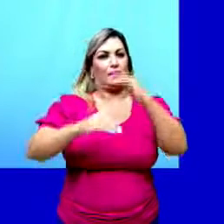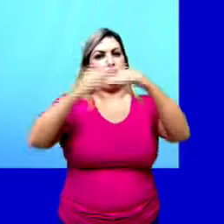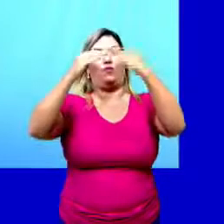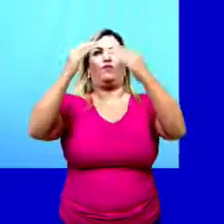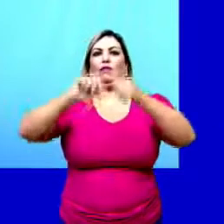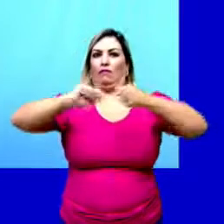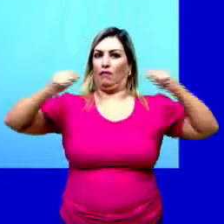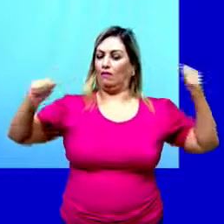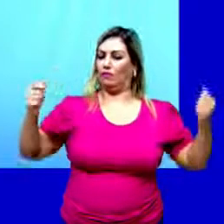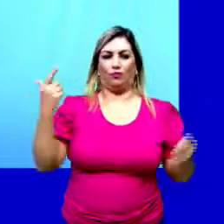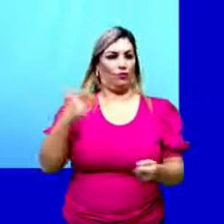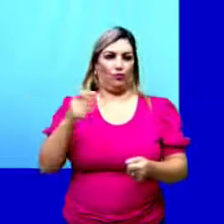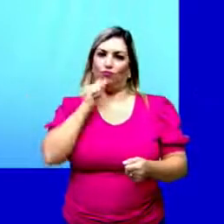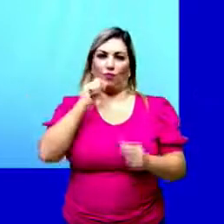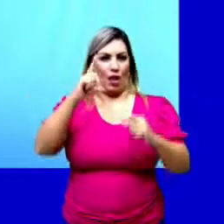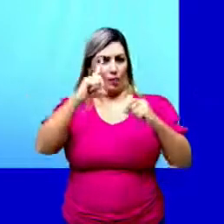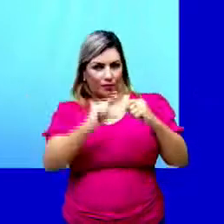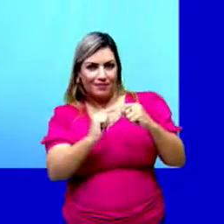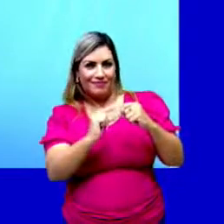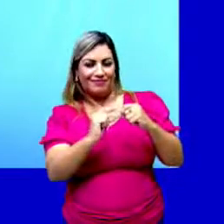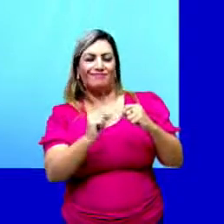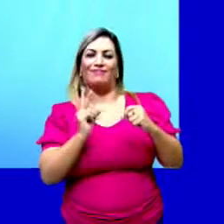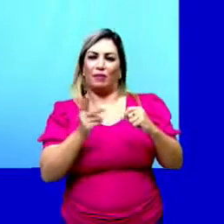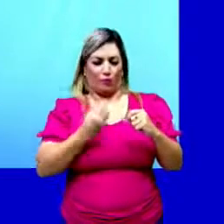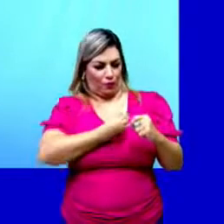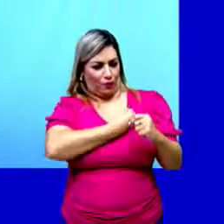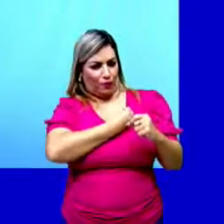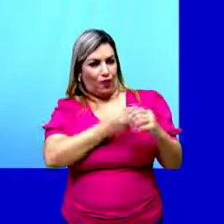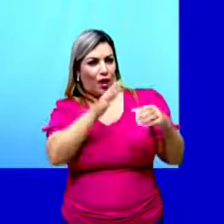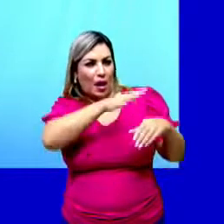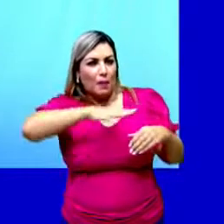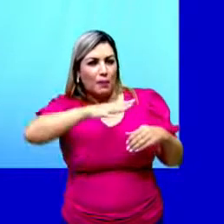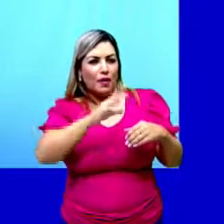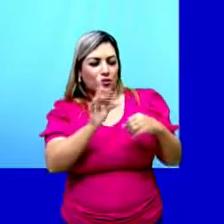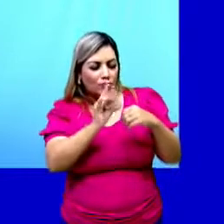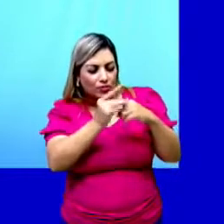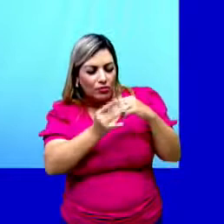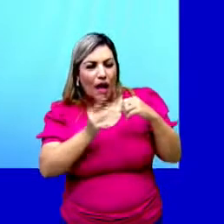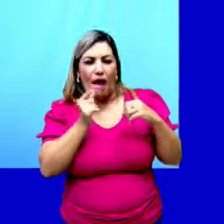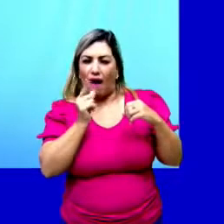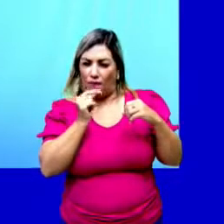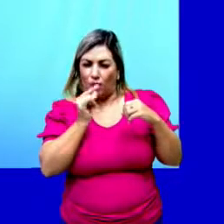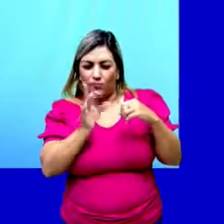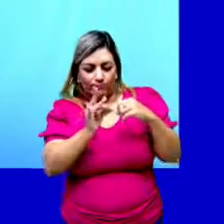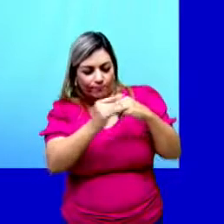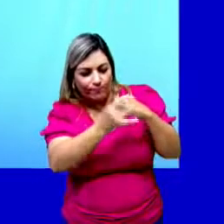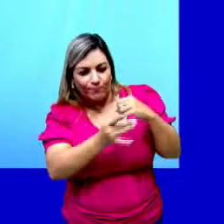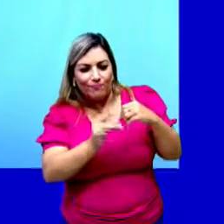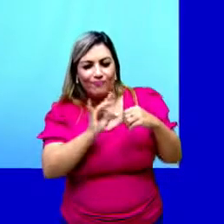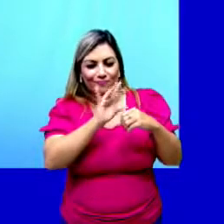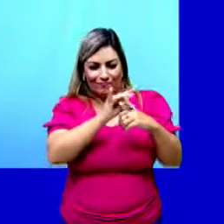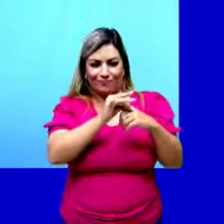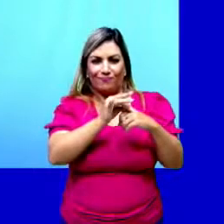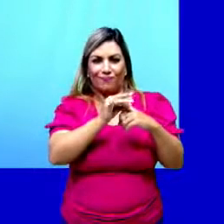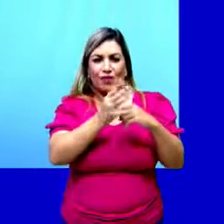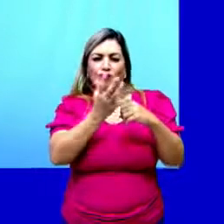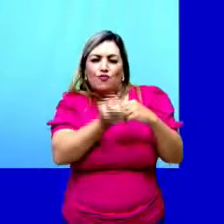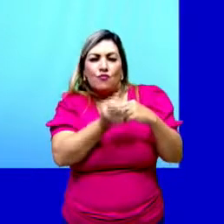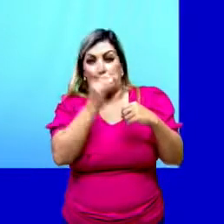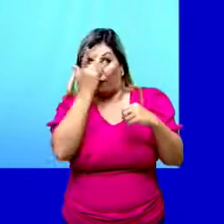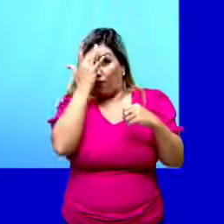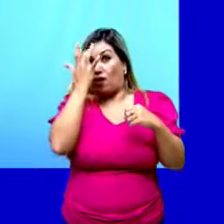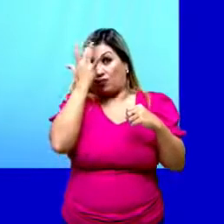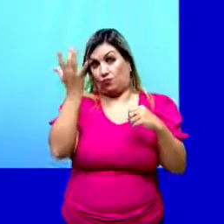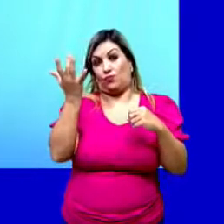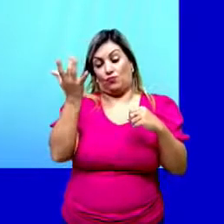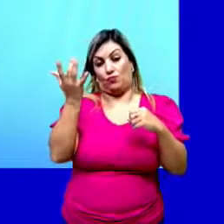grande porte, tá? E por isso, elas também vão viver em ambientes úmidos. Elas se ressecam facilmente,